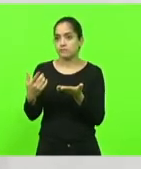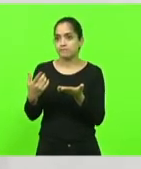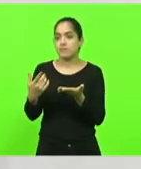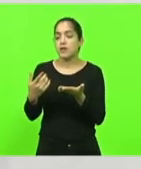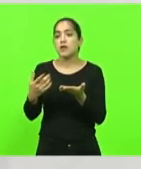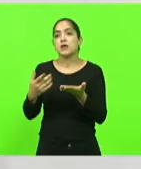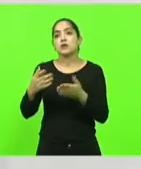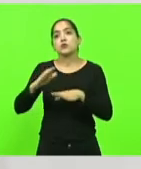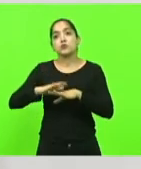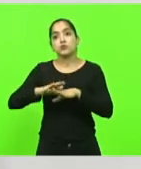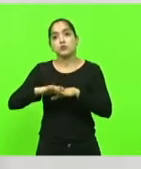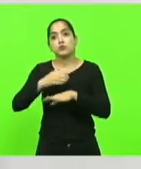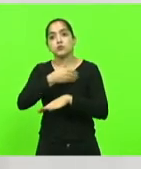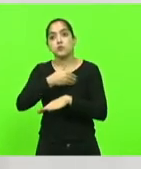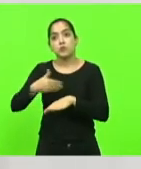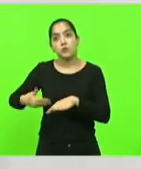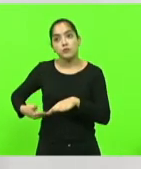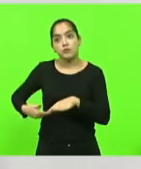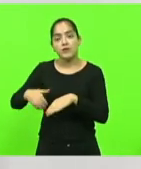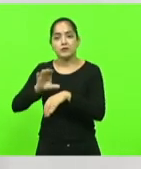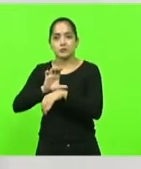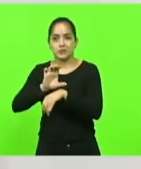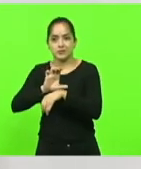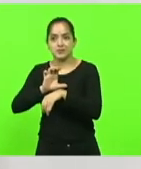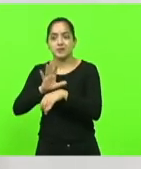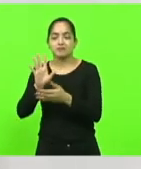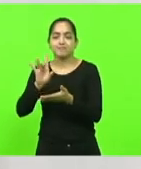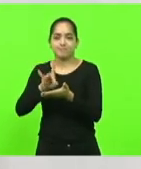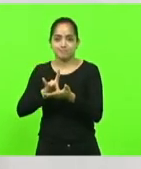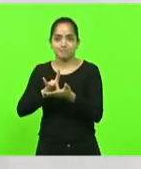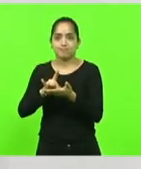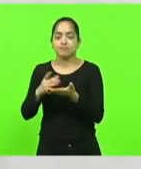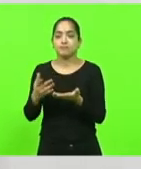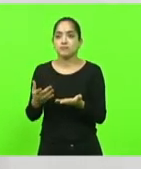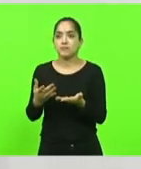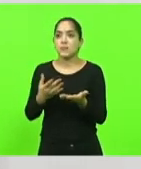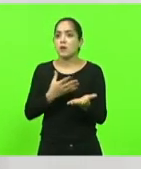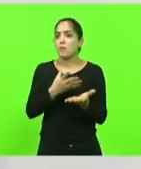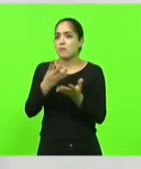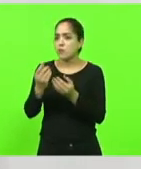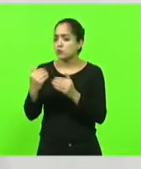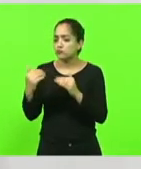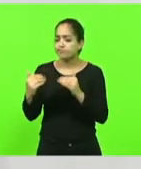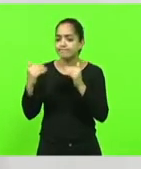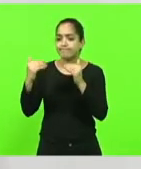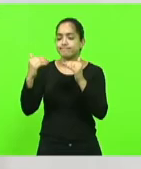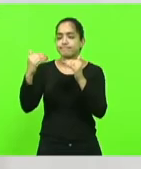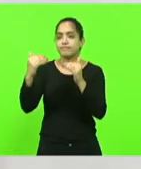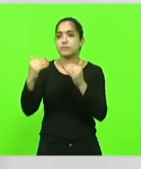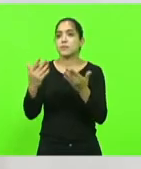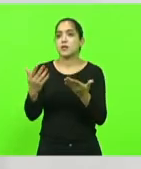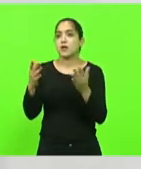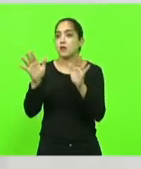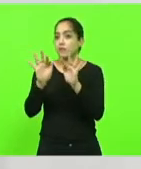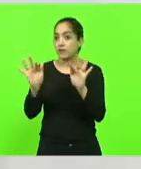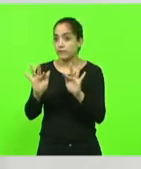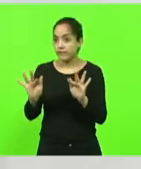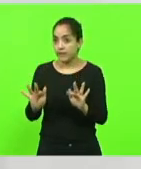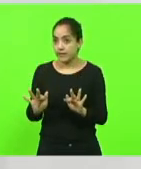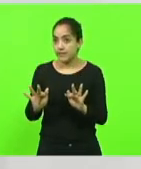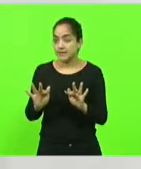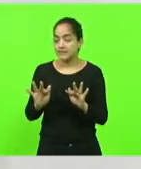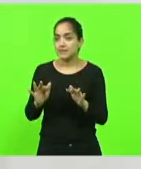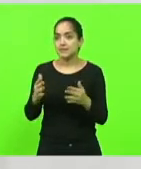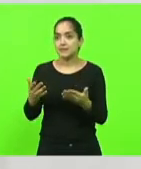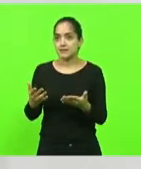governo do Estado para que esse sonho se torne realidade. Até aqui, muito avançamos. Fiquei muito feliz quando, na semana